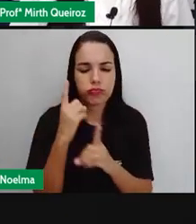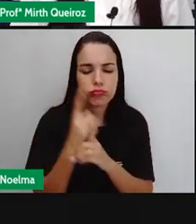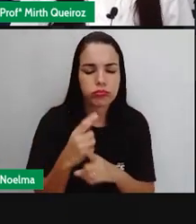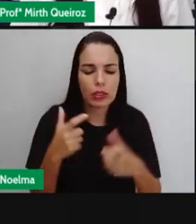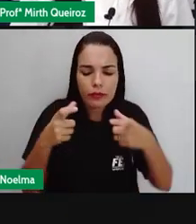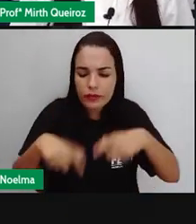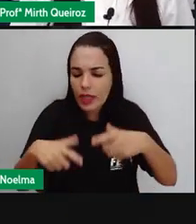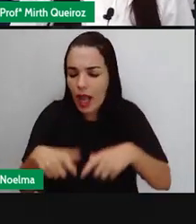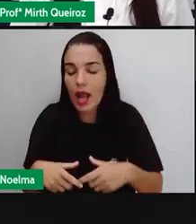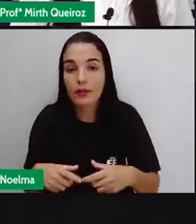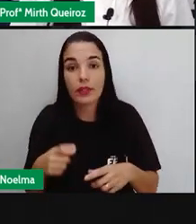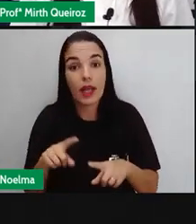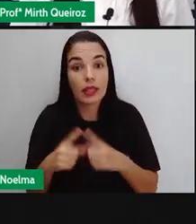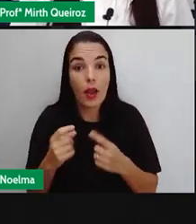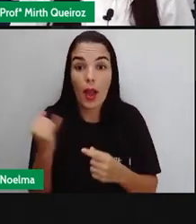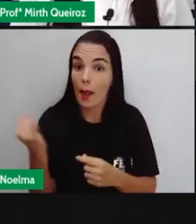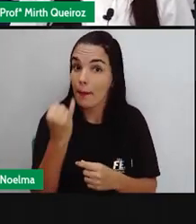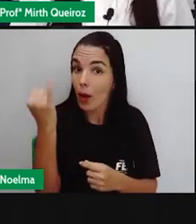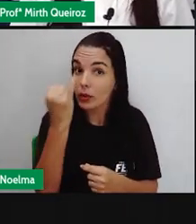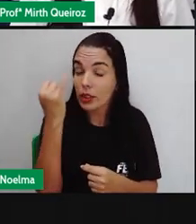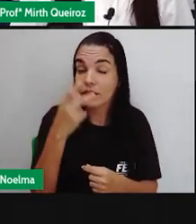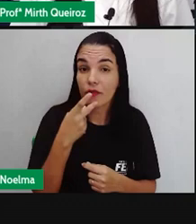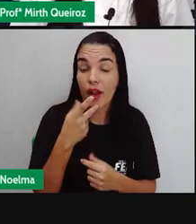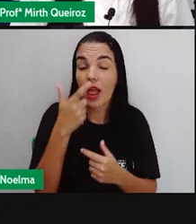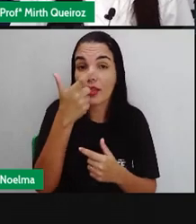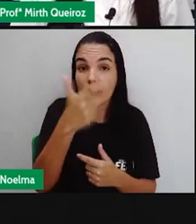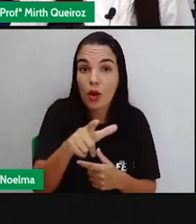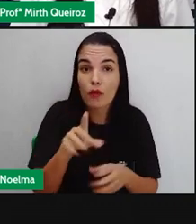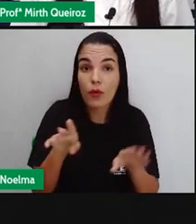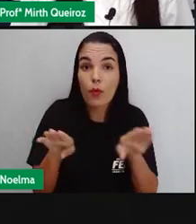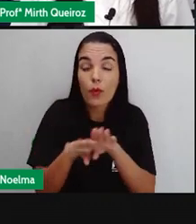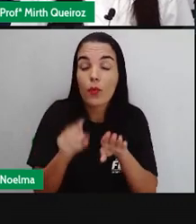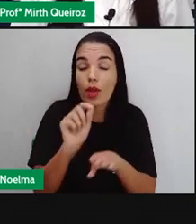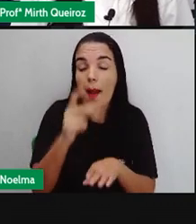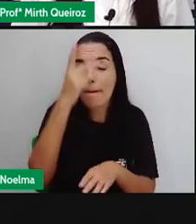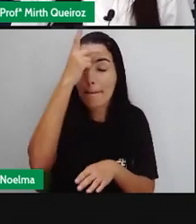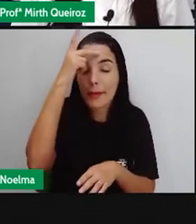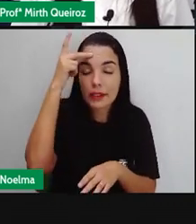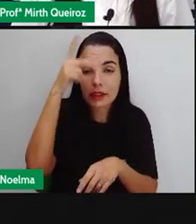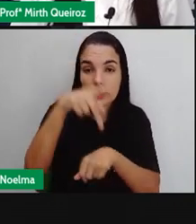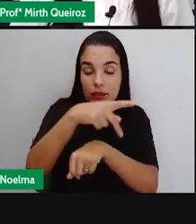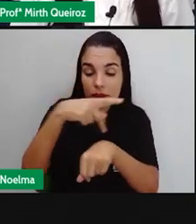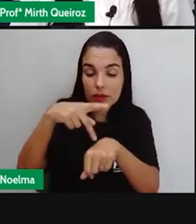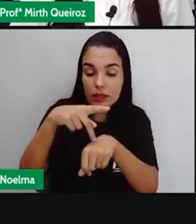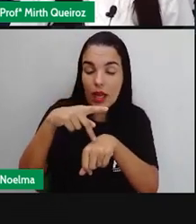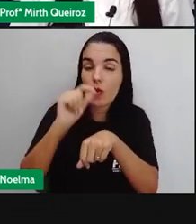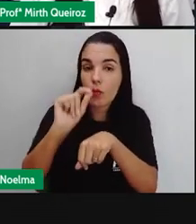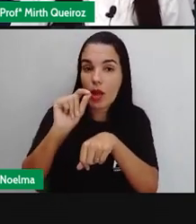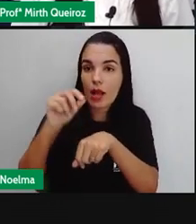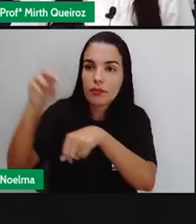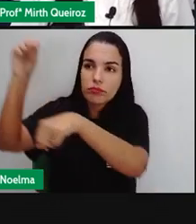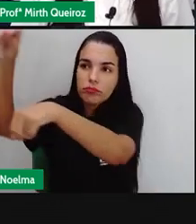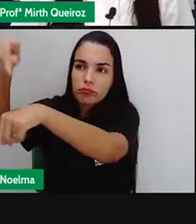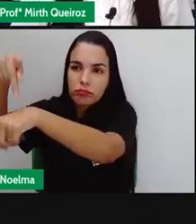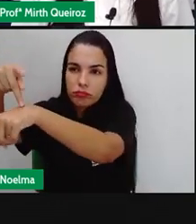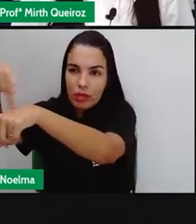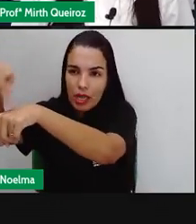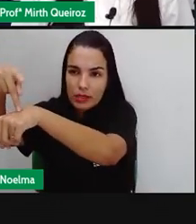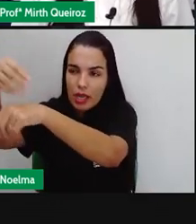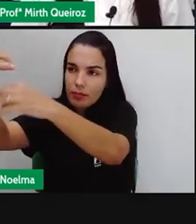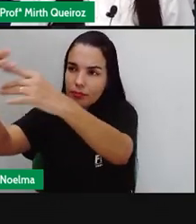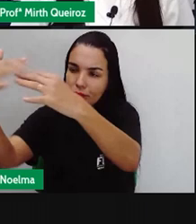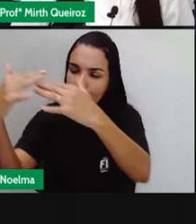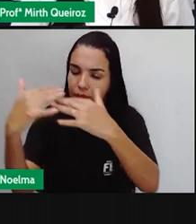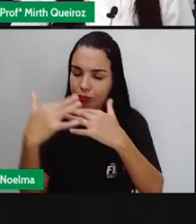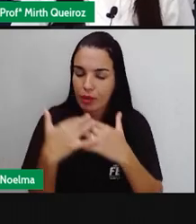É importante a gente ressaltar mais uma vez que esses povos, eles saem dos seus países de origem como imigrantes para o nosso